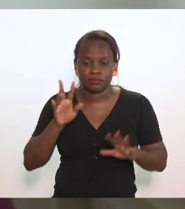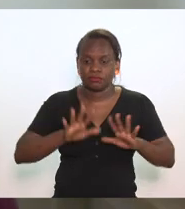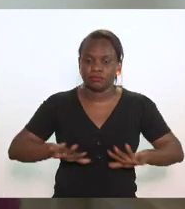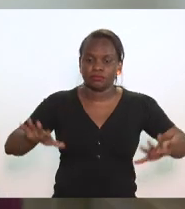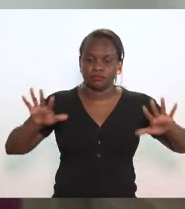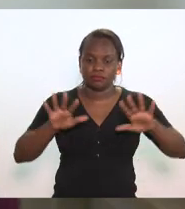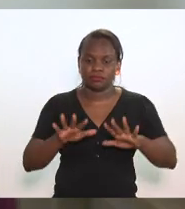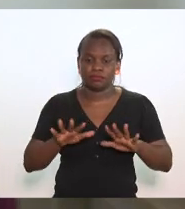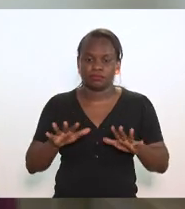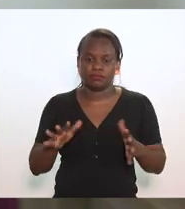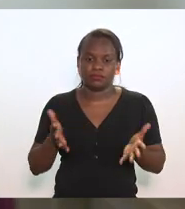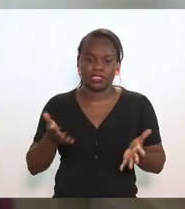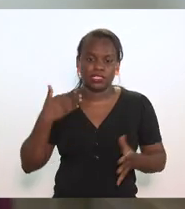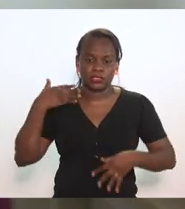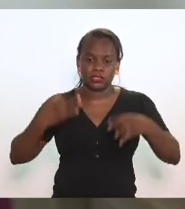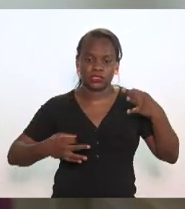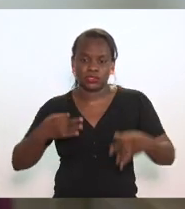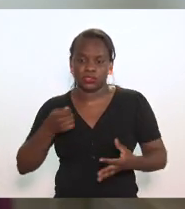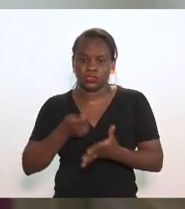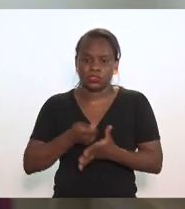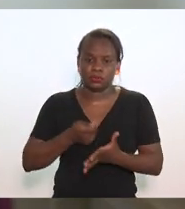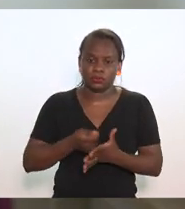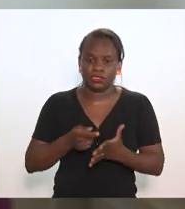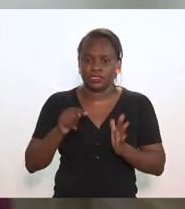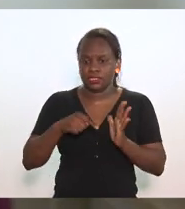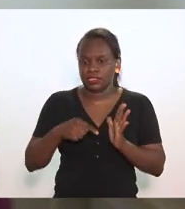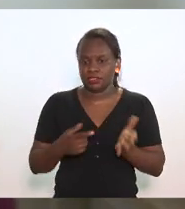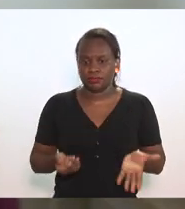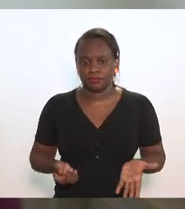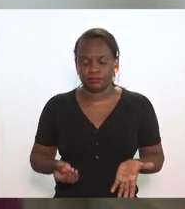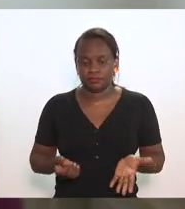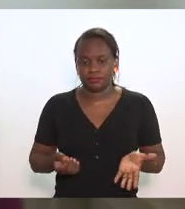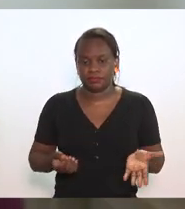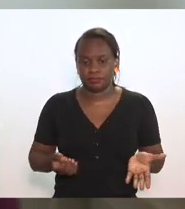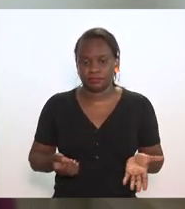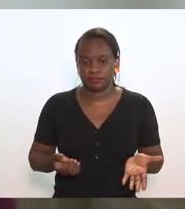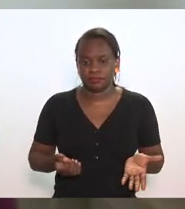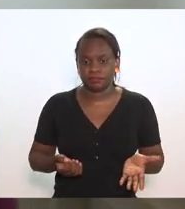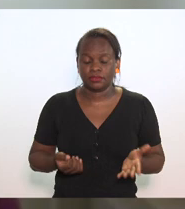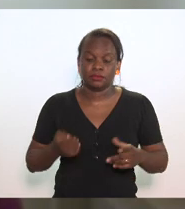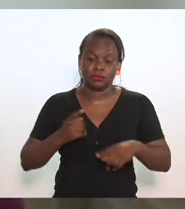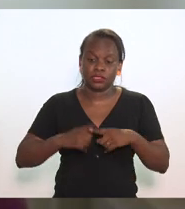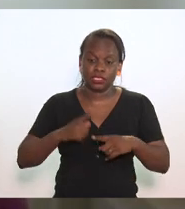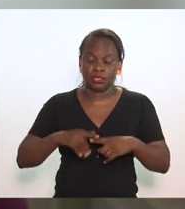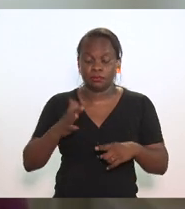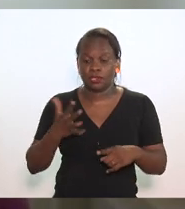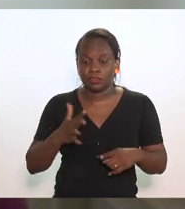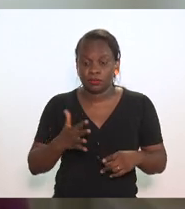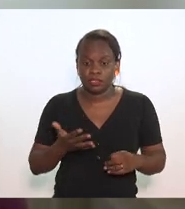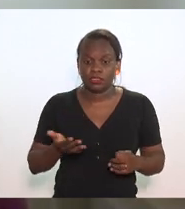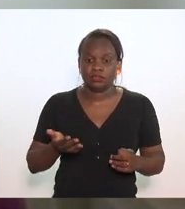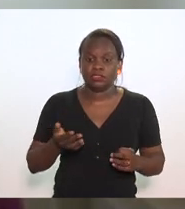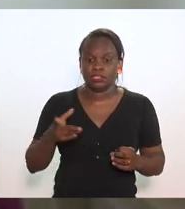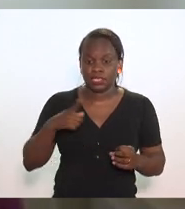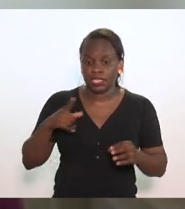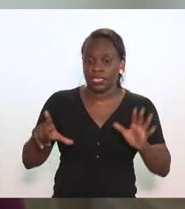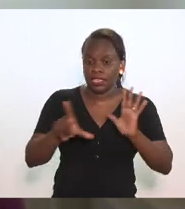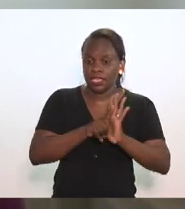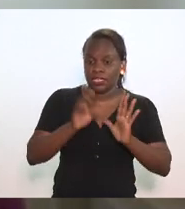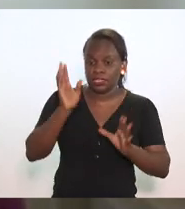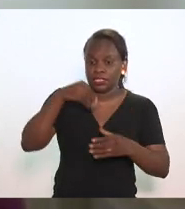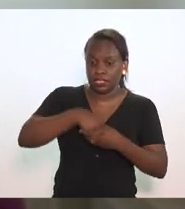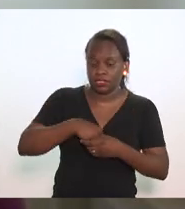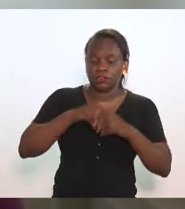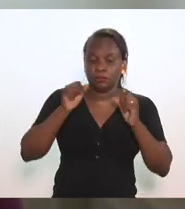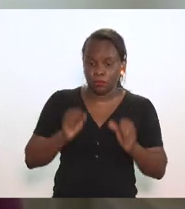de juridicidade a essa matéria é mais ou menos óbvio se a já tem uma legislação interna